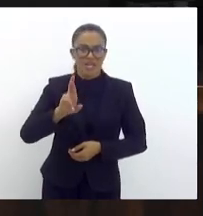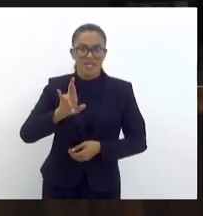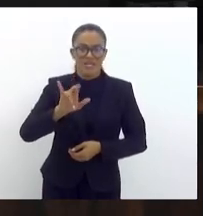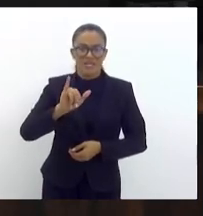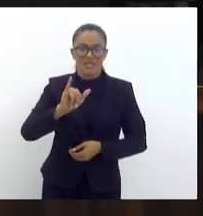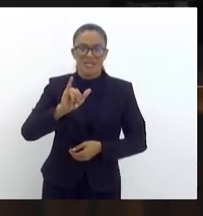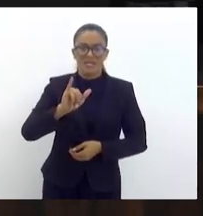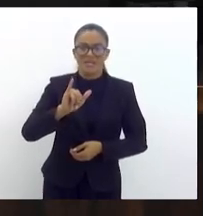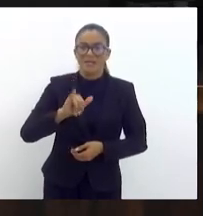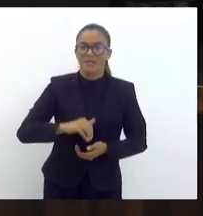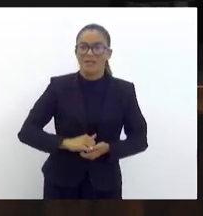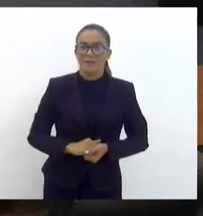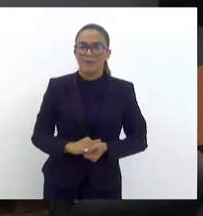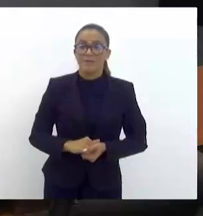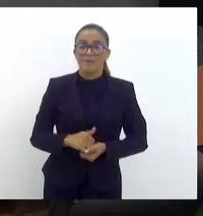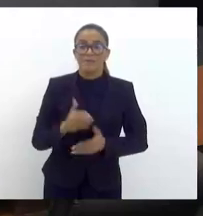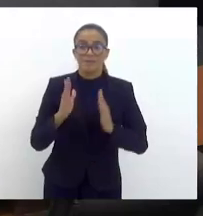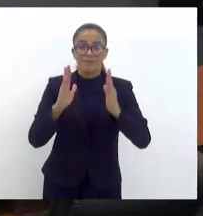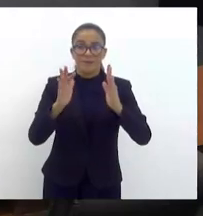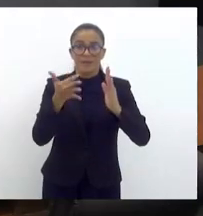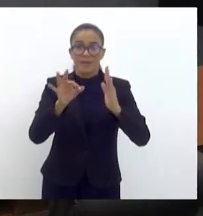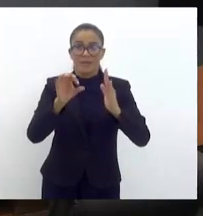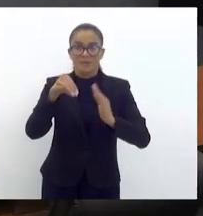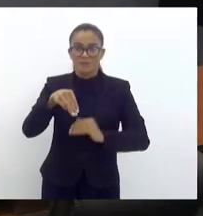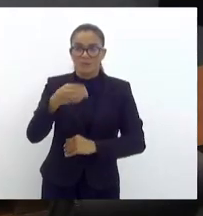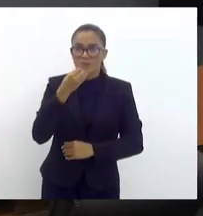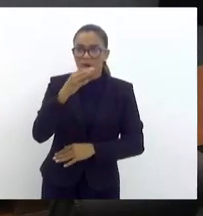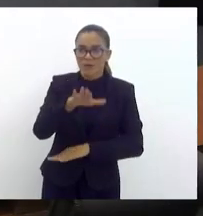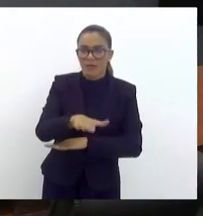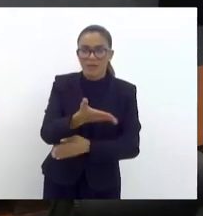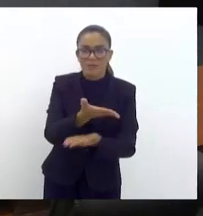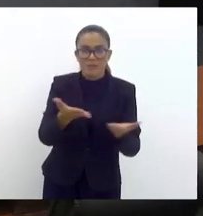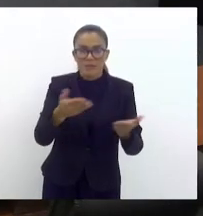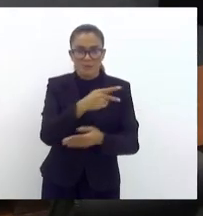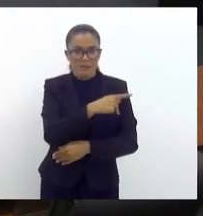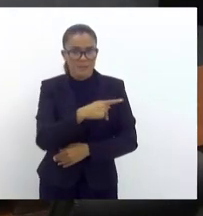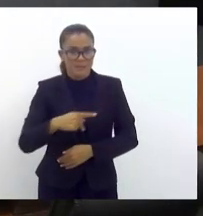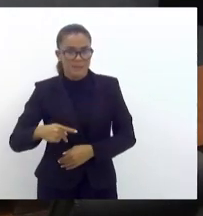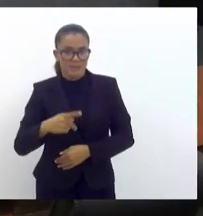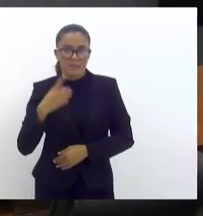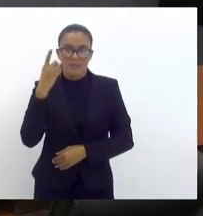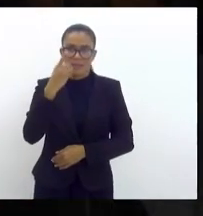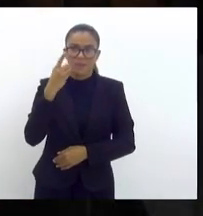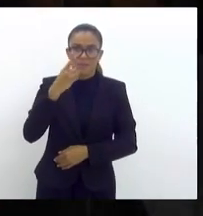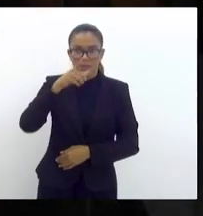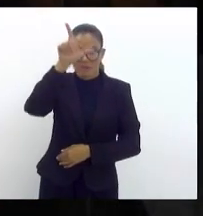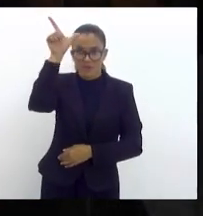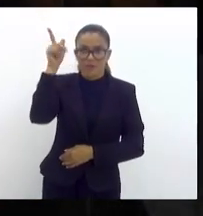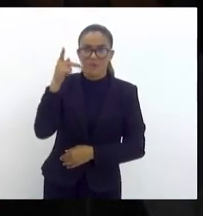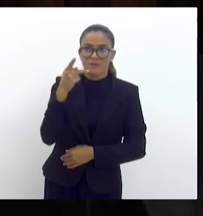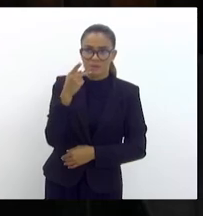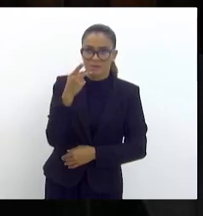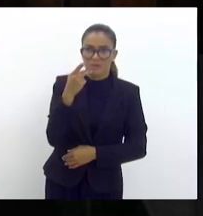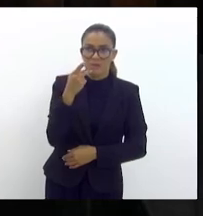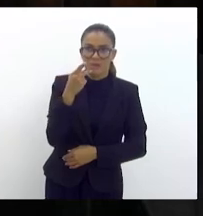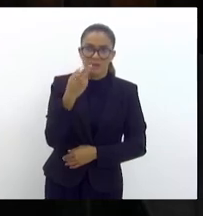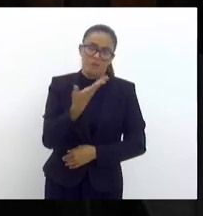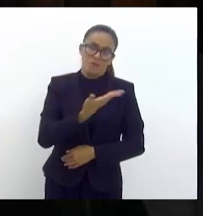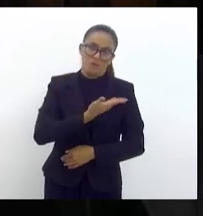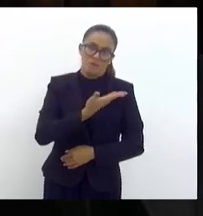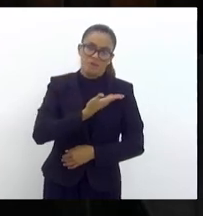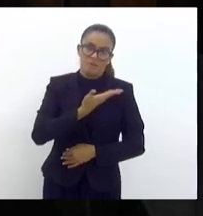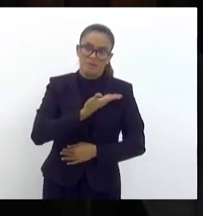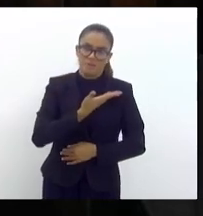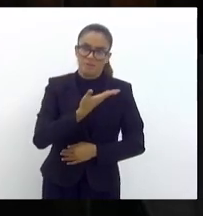de dez minutos. Boa tarde, presidente, deputado Luiz Paulo, meu amigo,